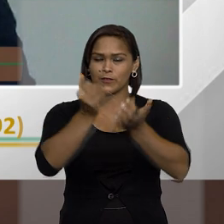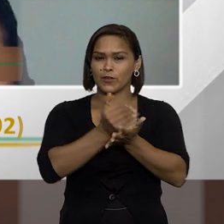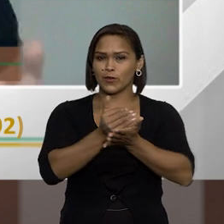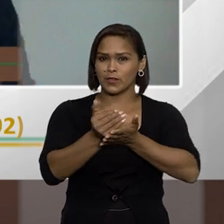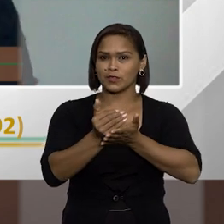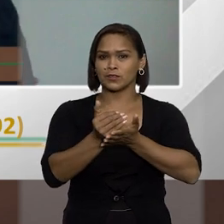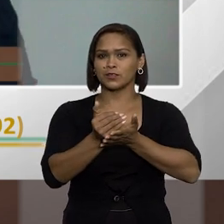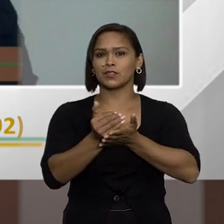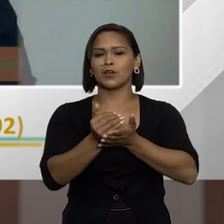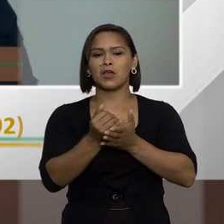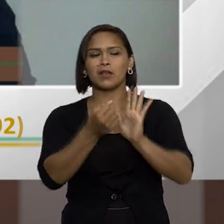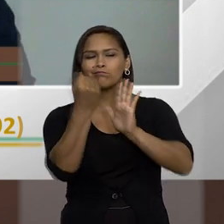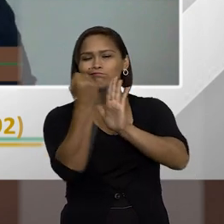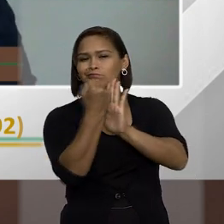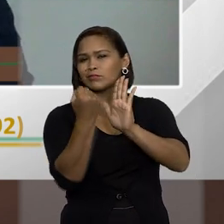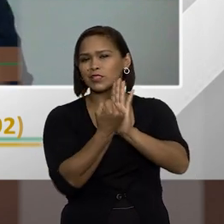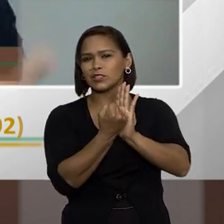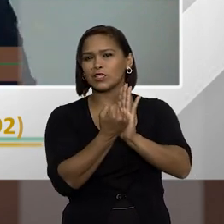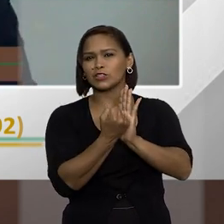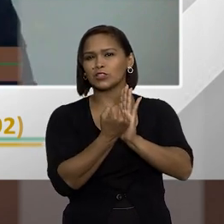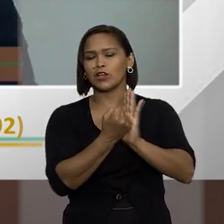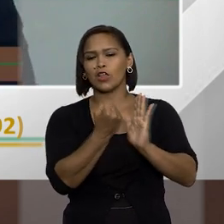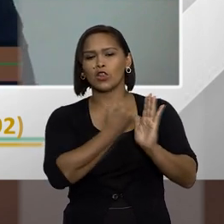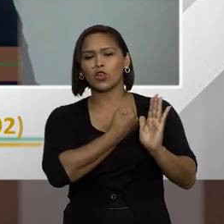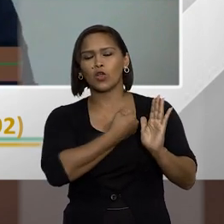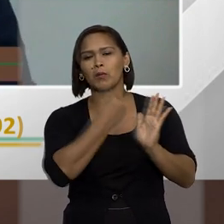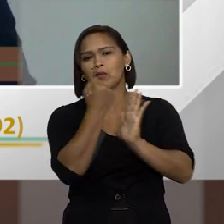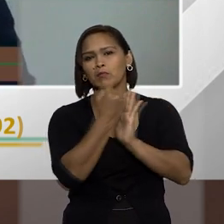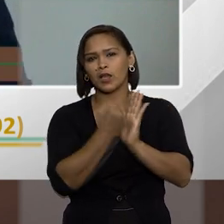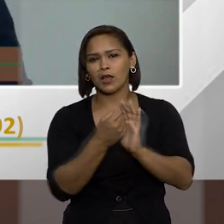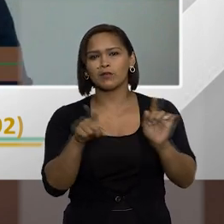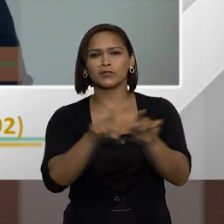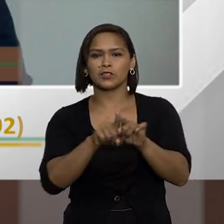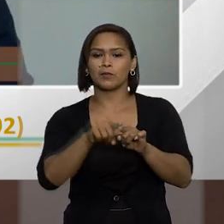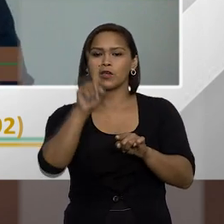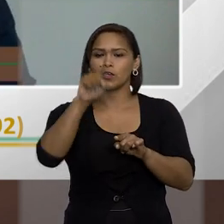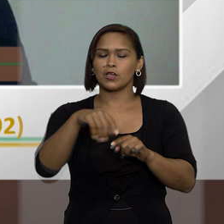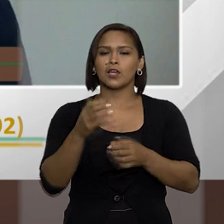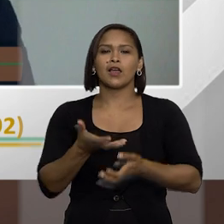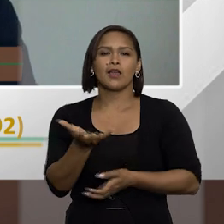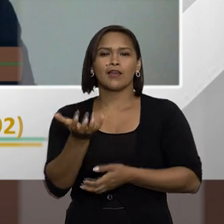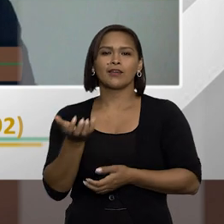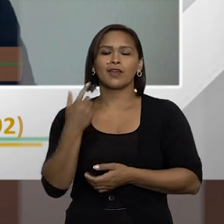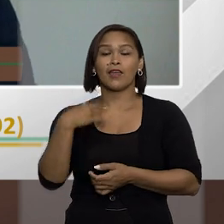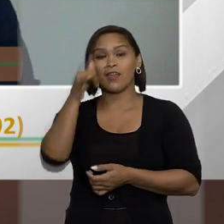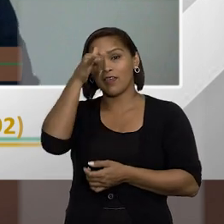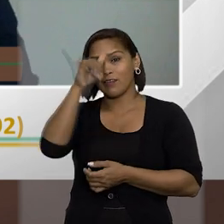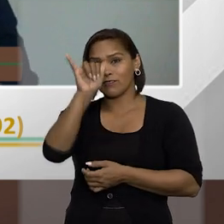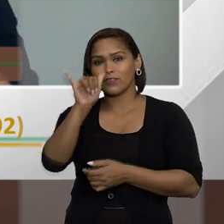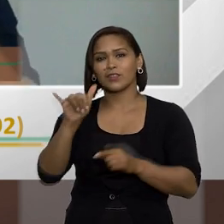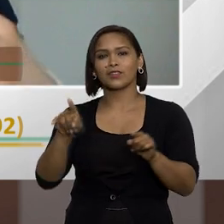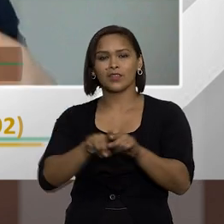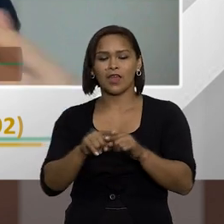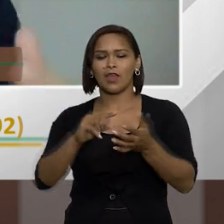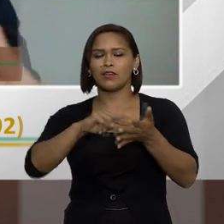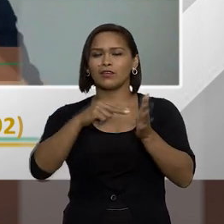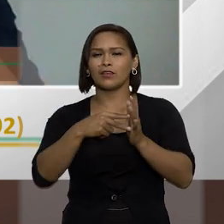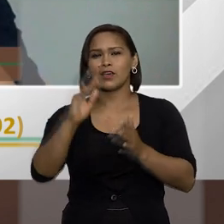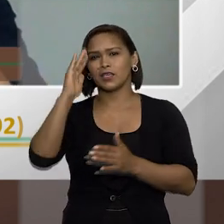princípio, acaba tornando um rol taxativo, um rol números clausos, justamente no intuito de evitar, né,